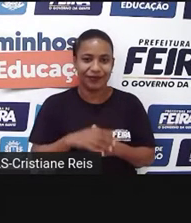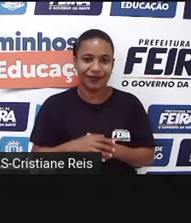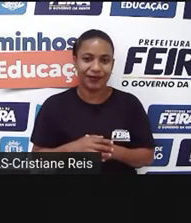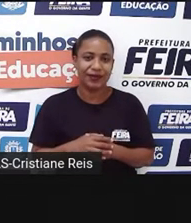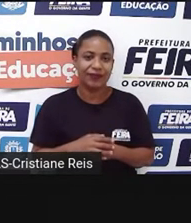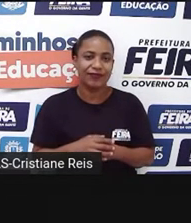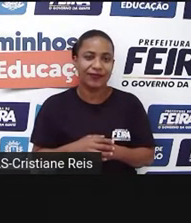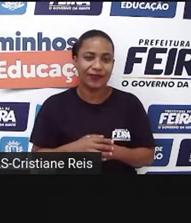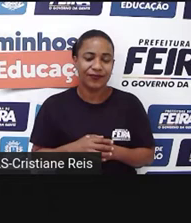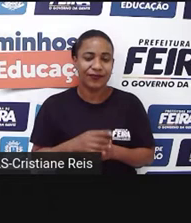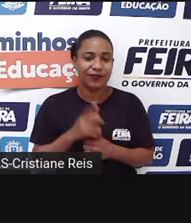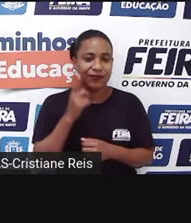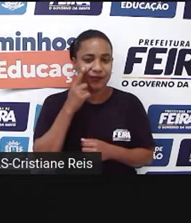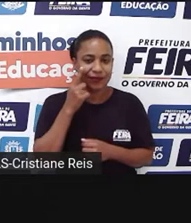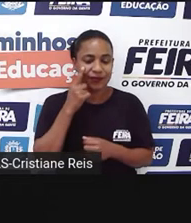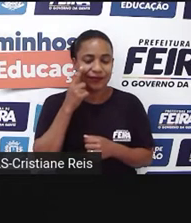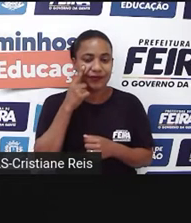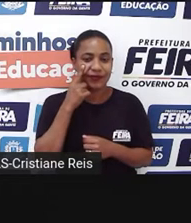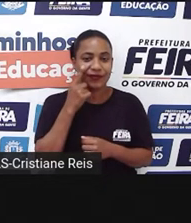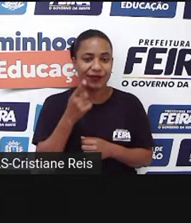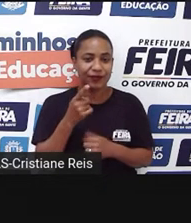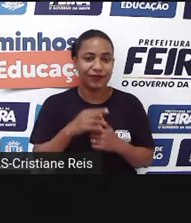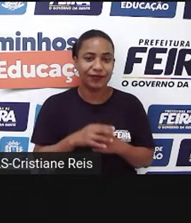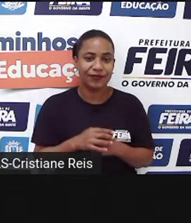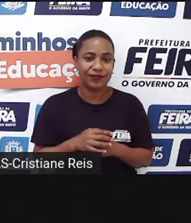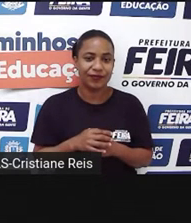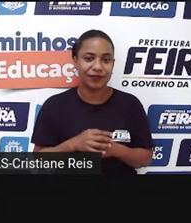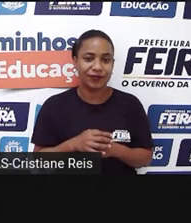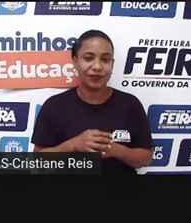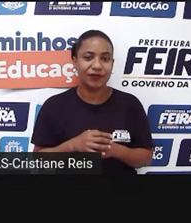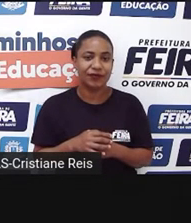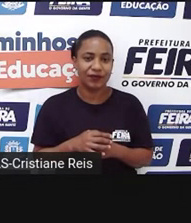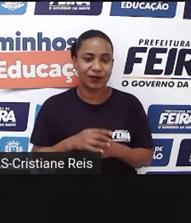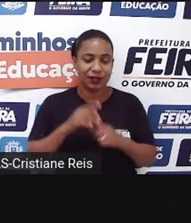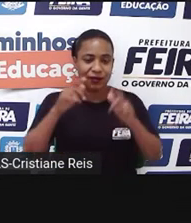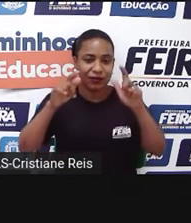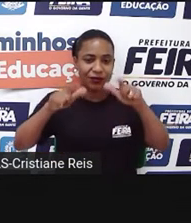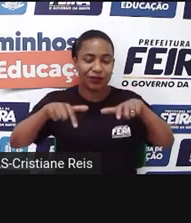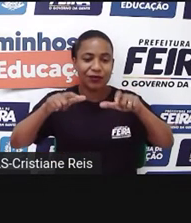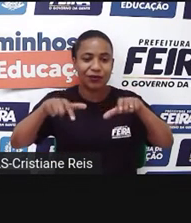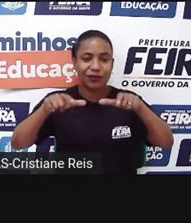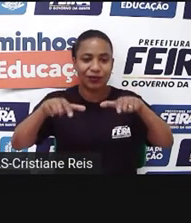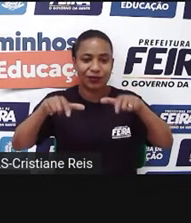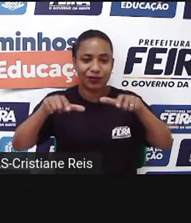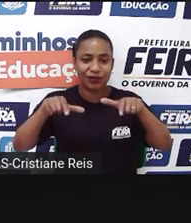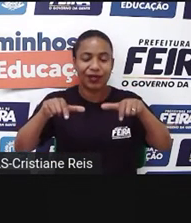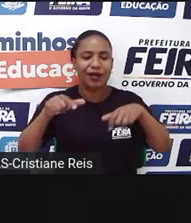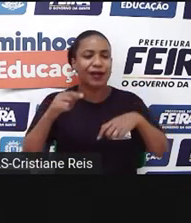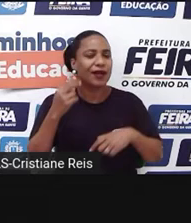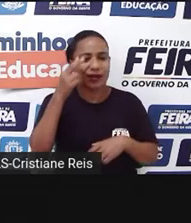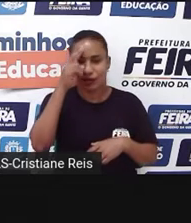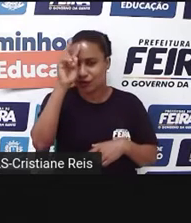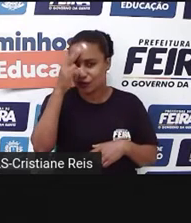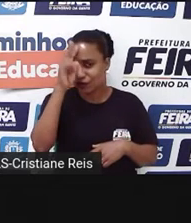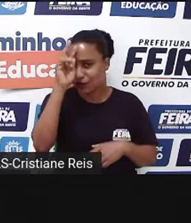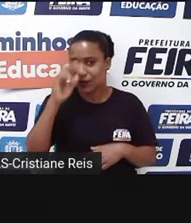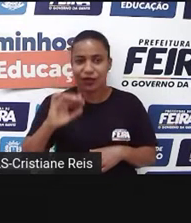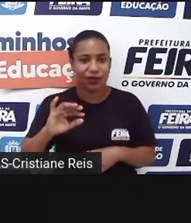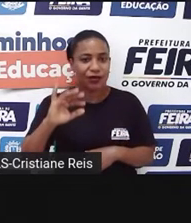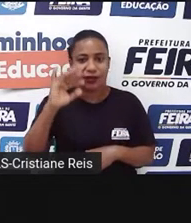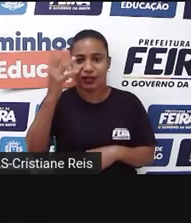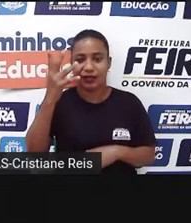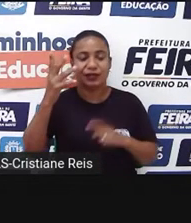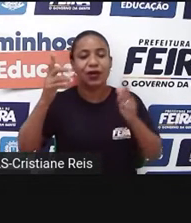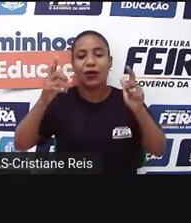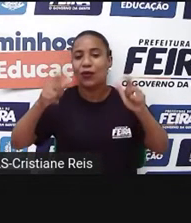1. Vejam aqui que nós temos o ambiente, o lugar onde a história acontece. É o sinor,